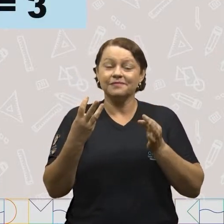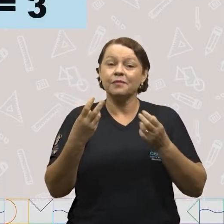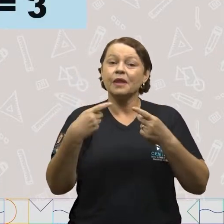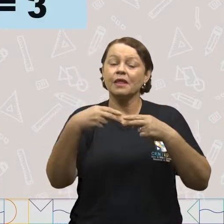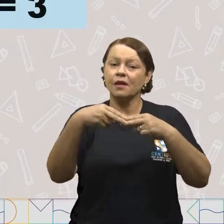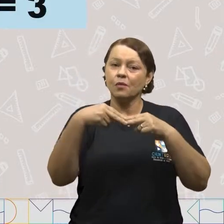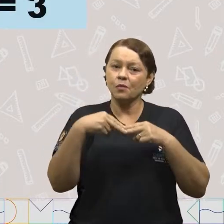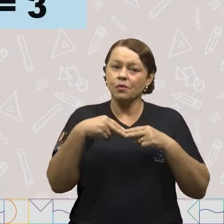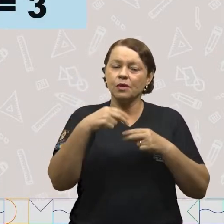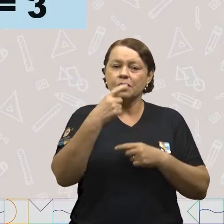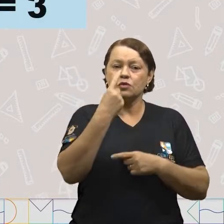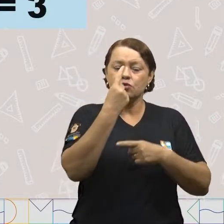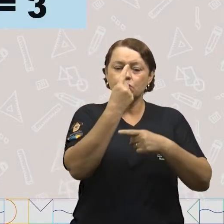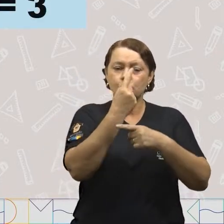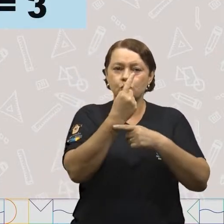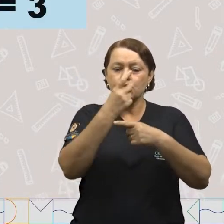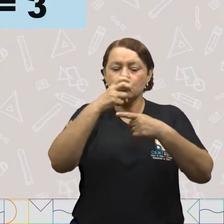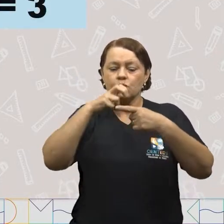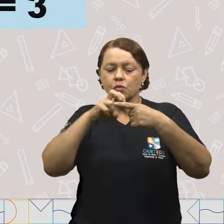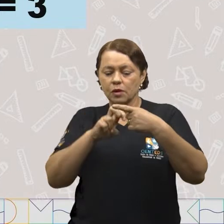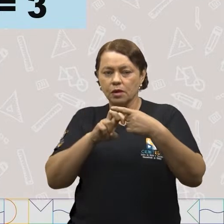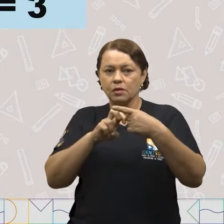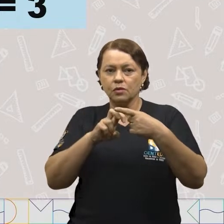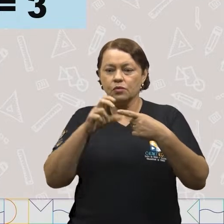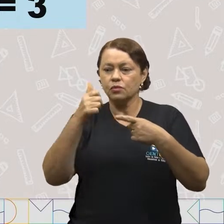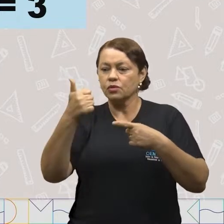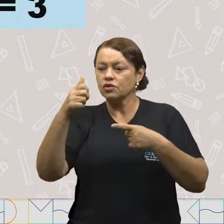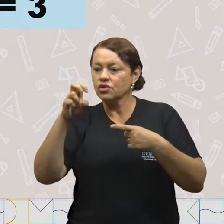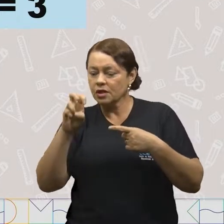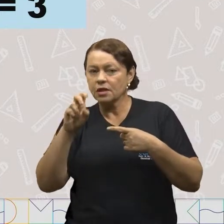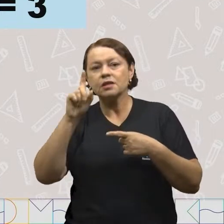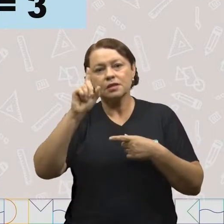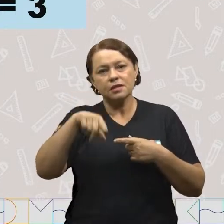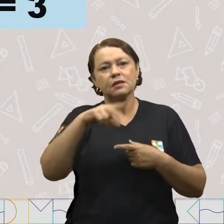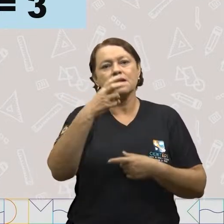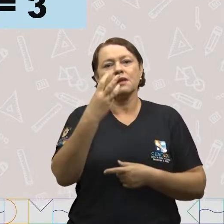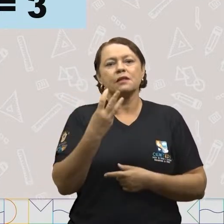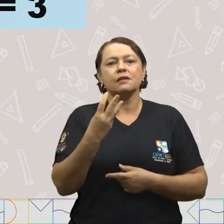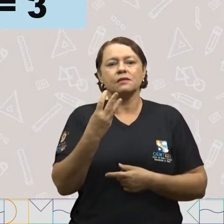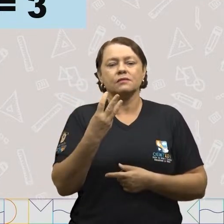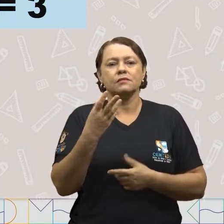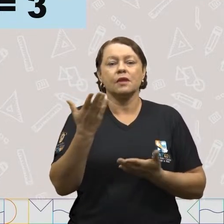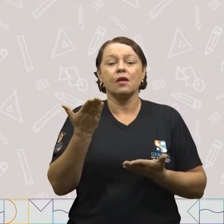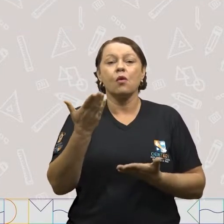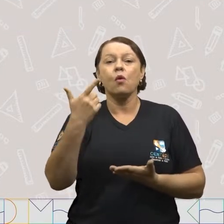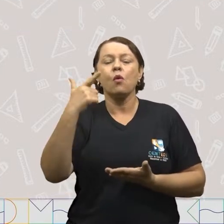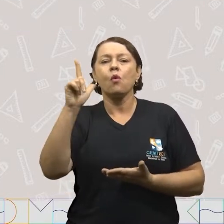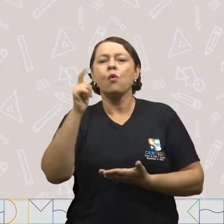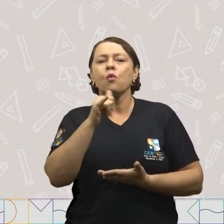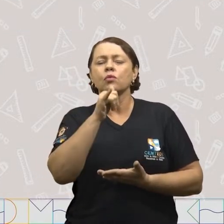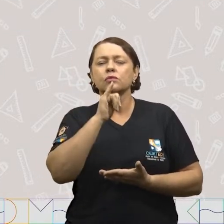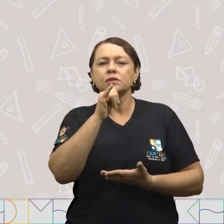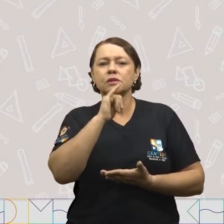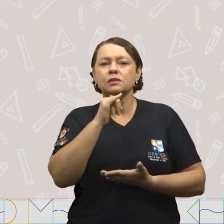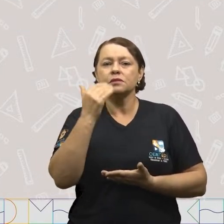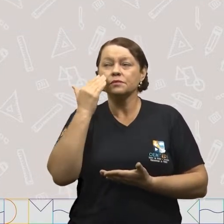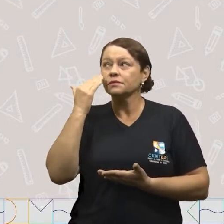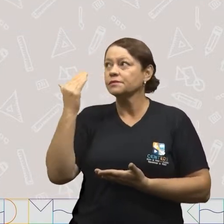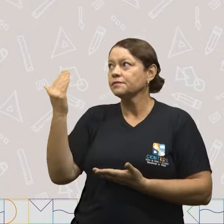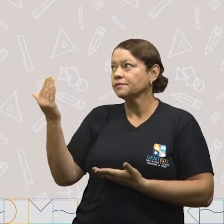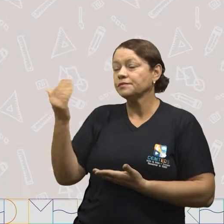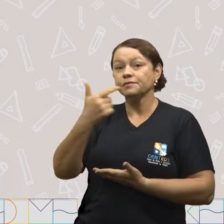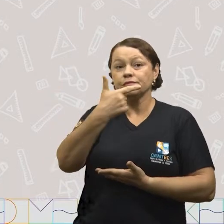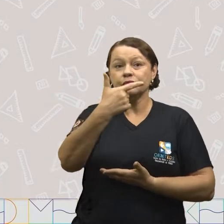a quinta parte de quinze é três. Vejamos agora este exemplo. Temos aqui